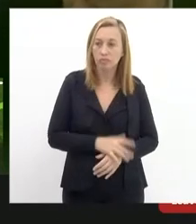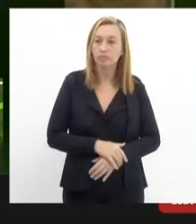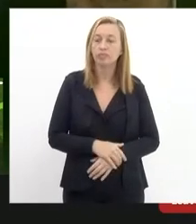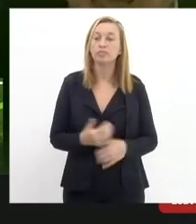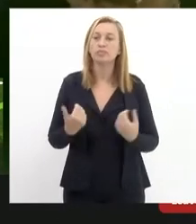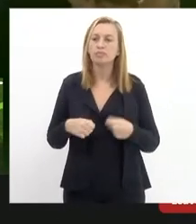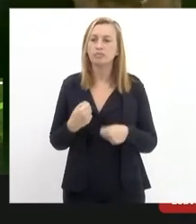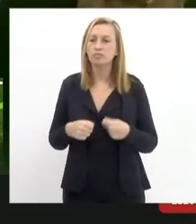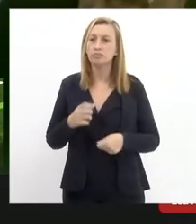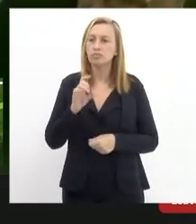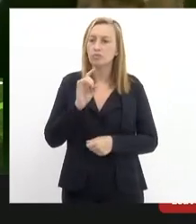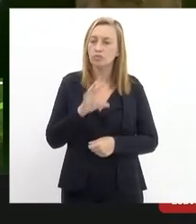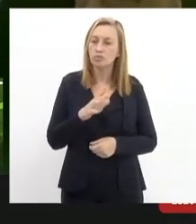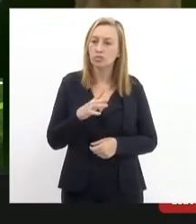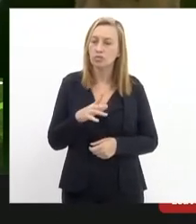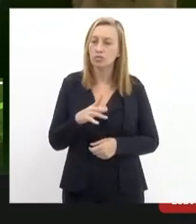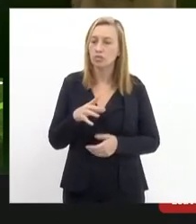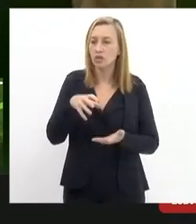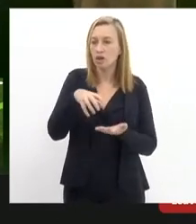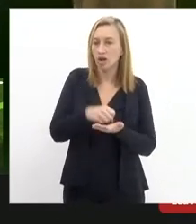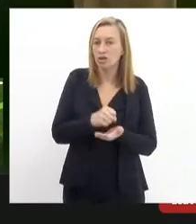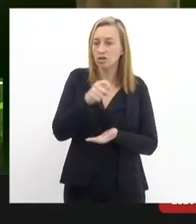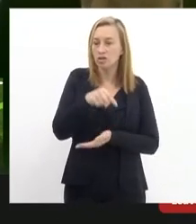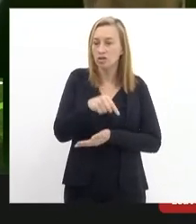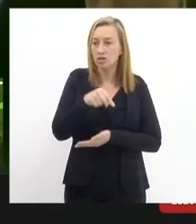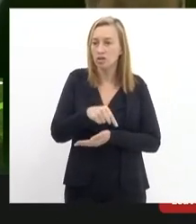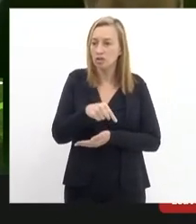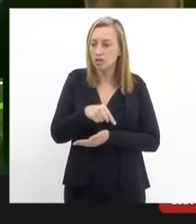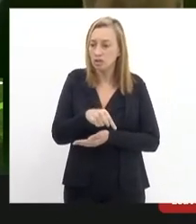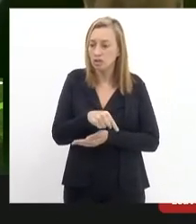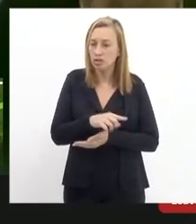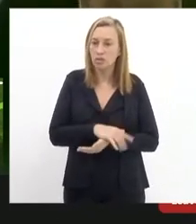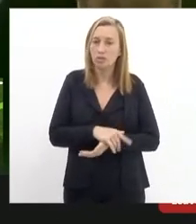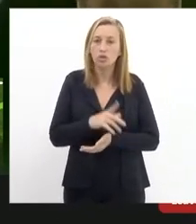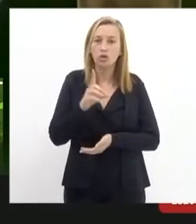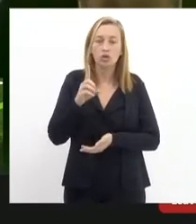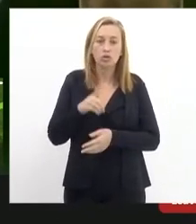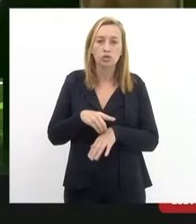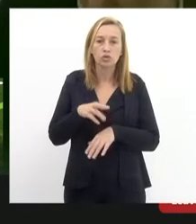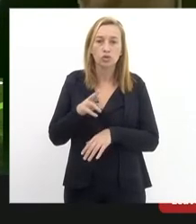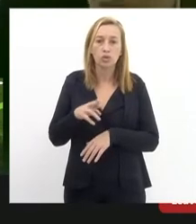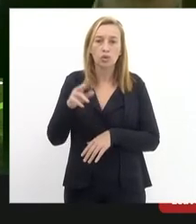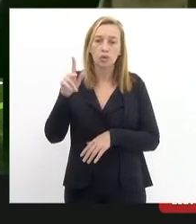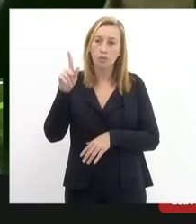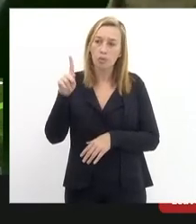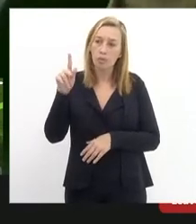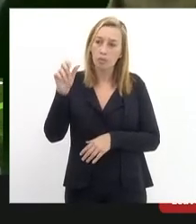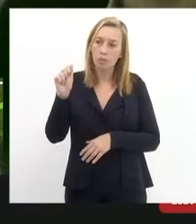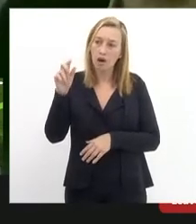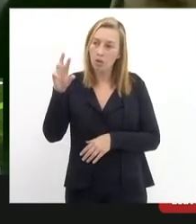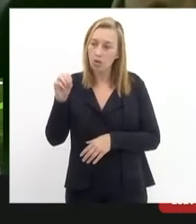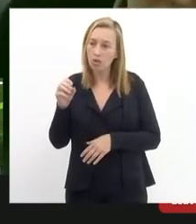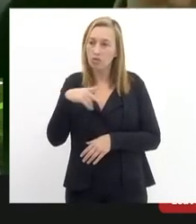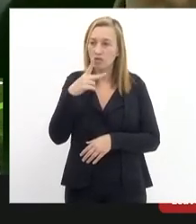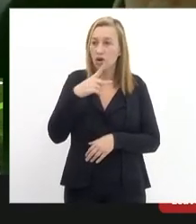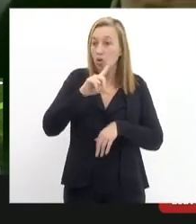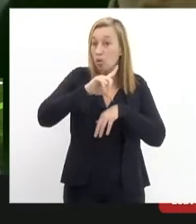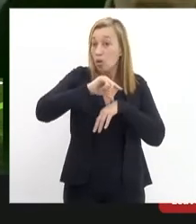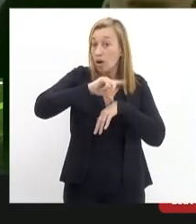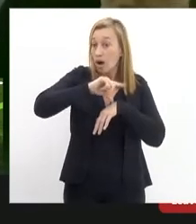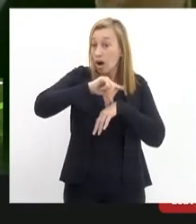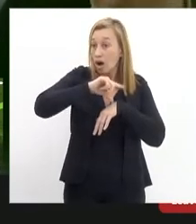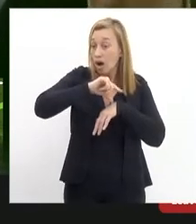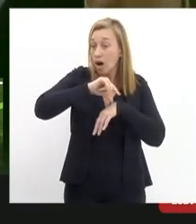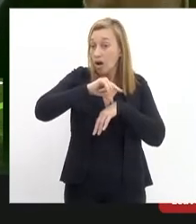preciso apenas fazer alguns outros registros aqui quando o doutor Paulo Saad fez referência ao horário